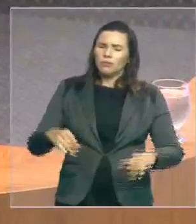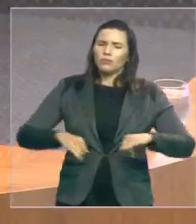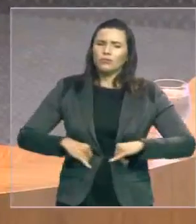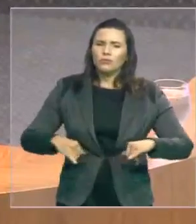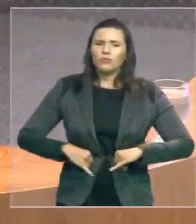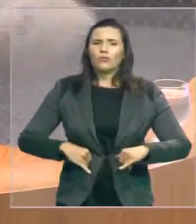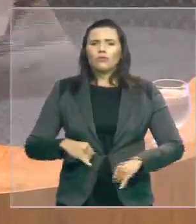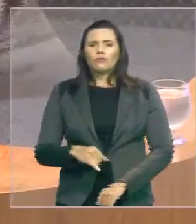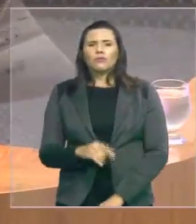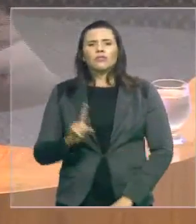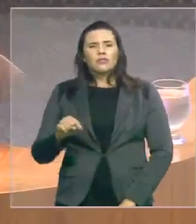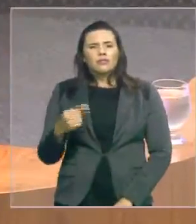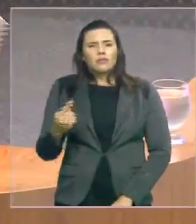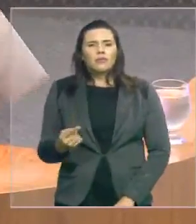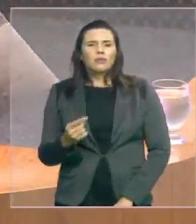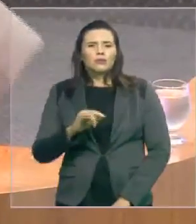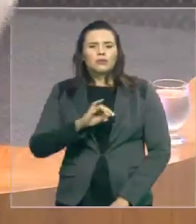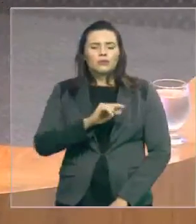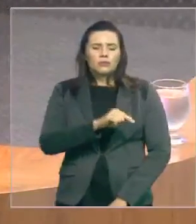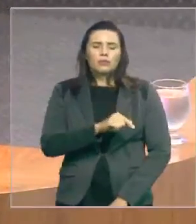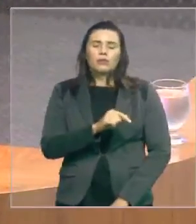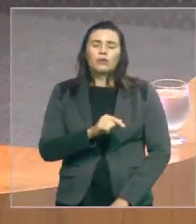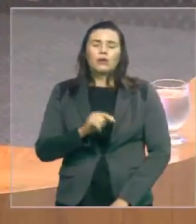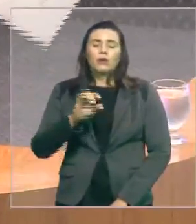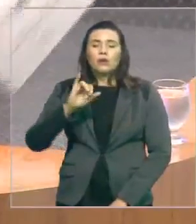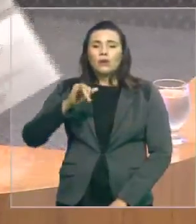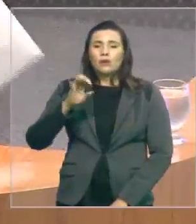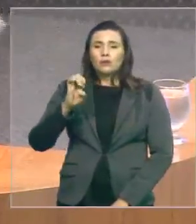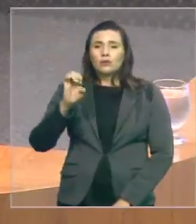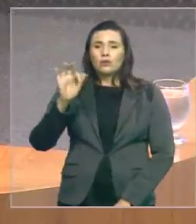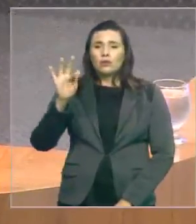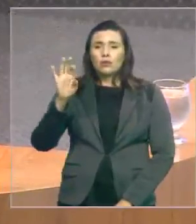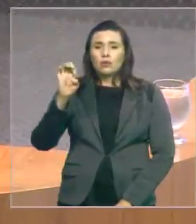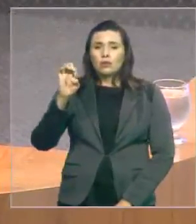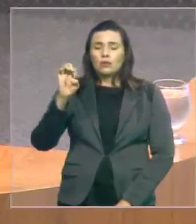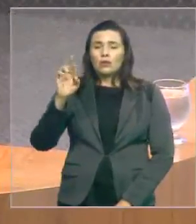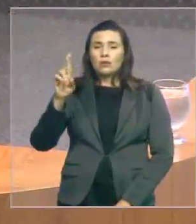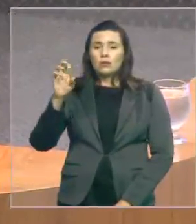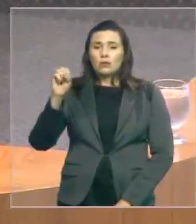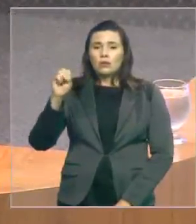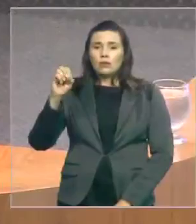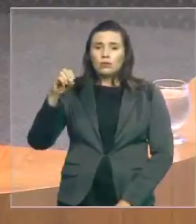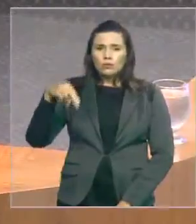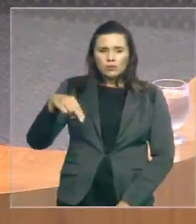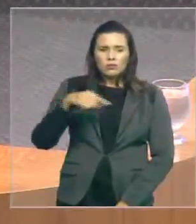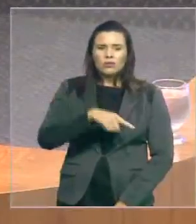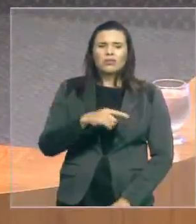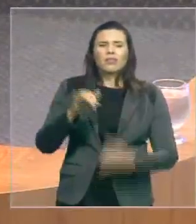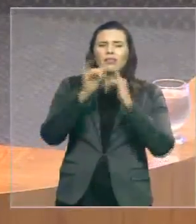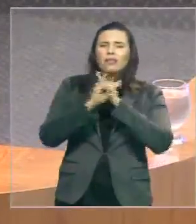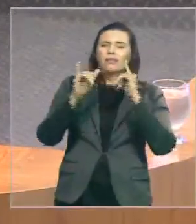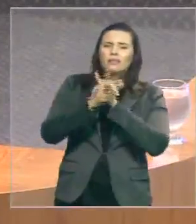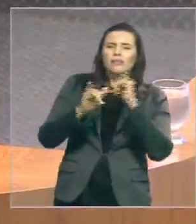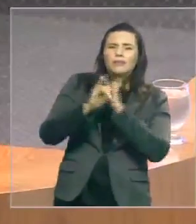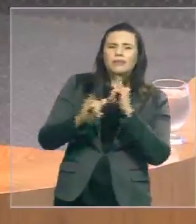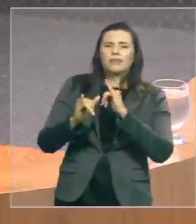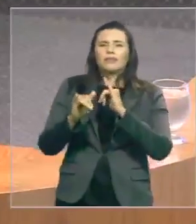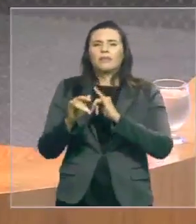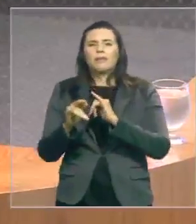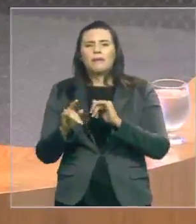fazer um videozinho dando ataque, que de nada adianta esses ataques, ele tem que tratar de resolver o problema da segurança pública do